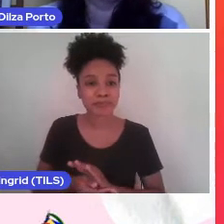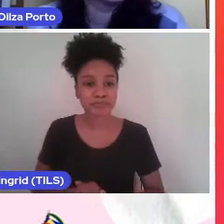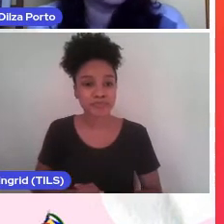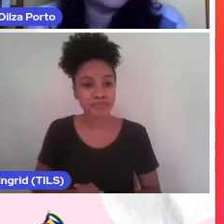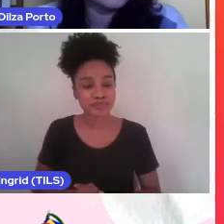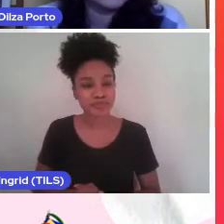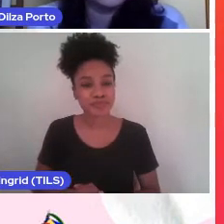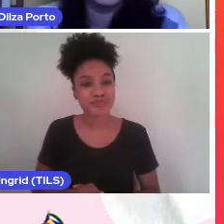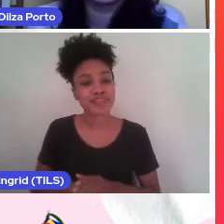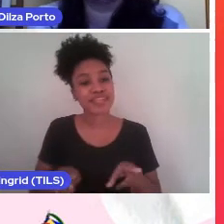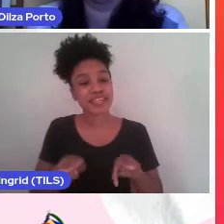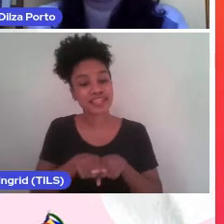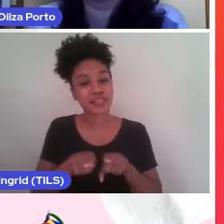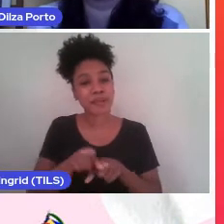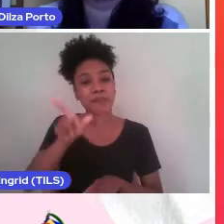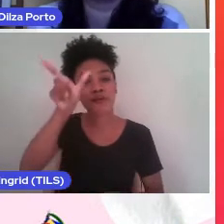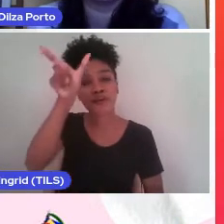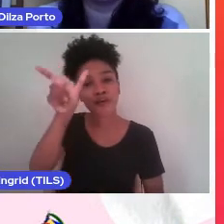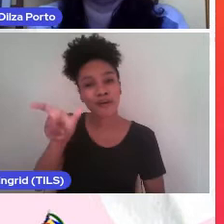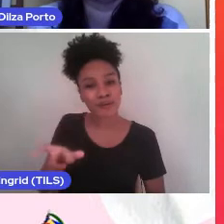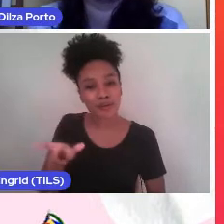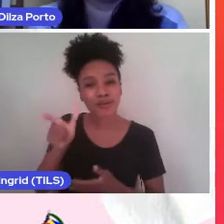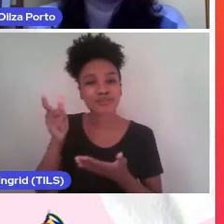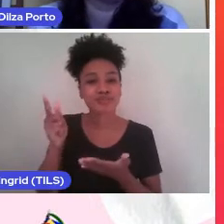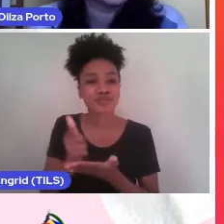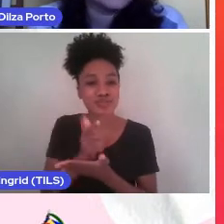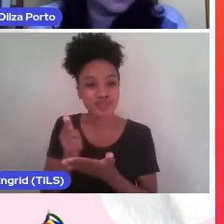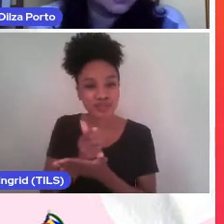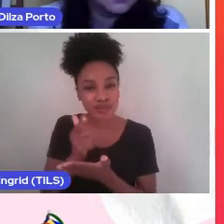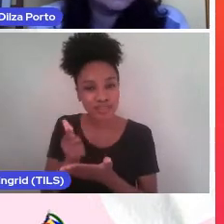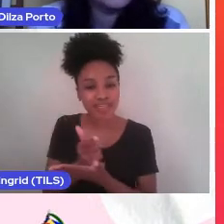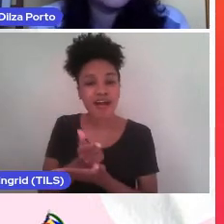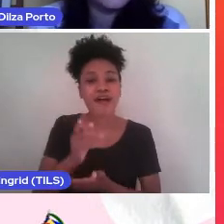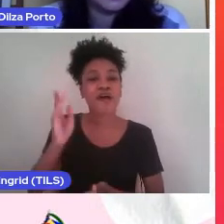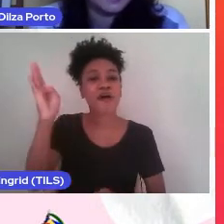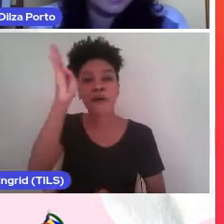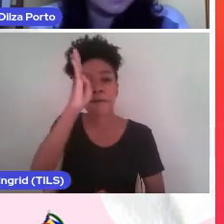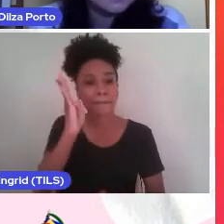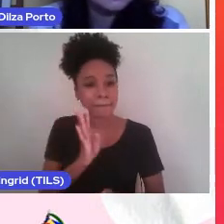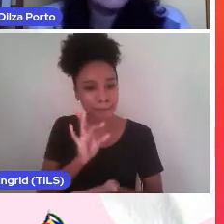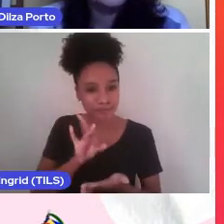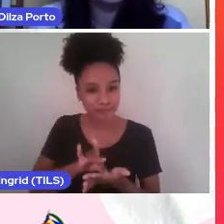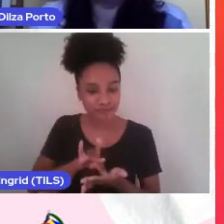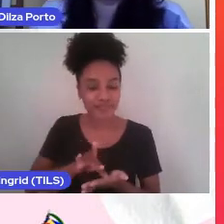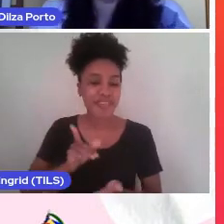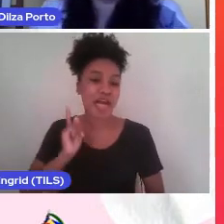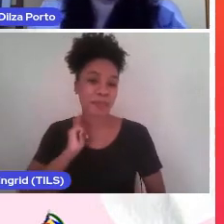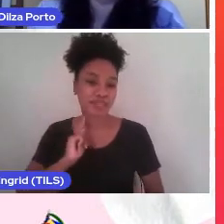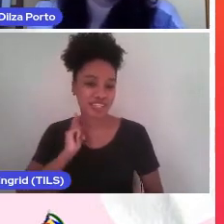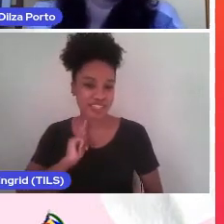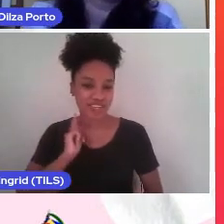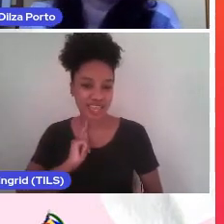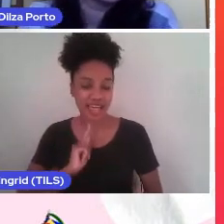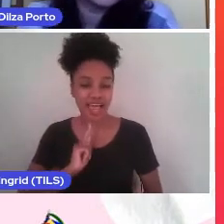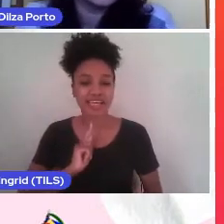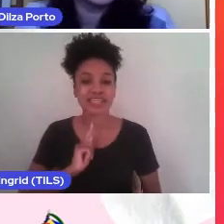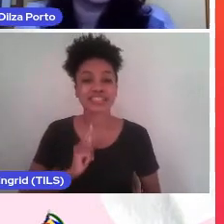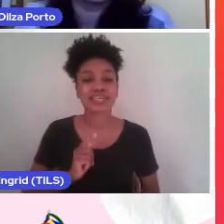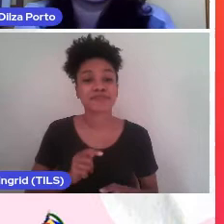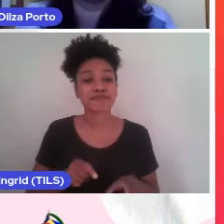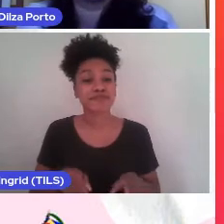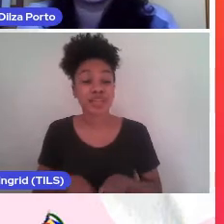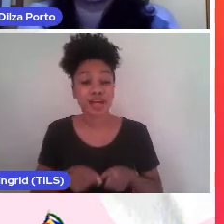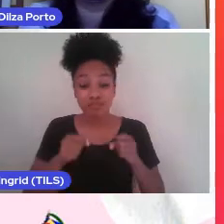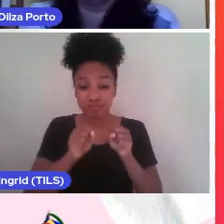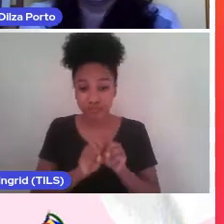também temos uma coluna no jornal Brasil de Fato Minas Gerais. O portal, como site,